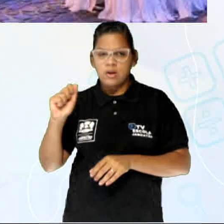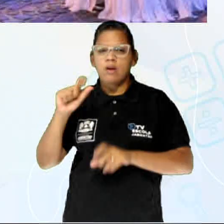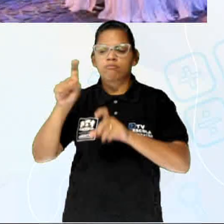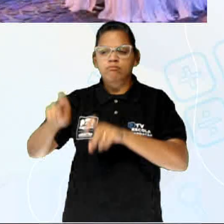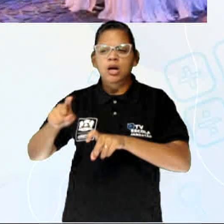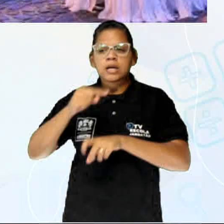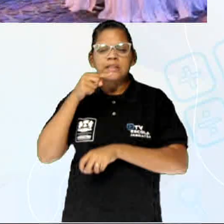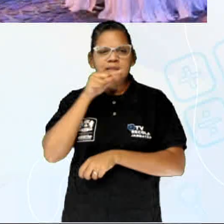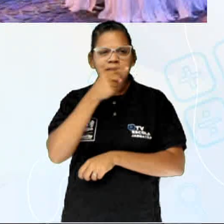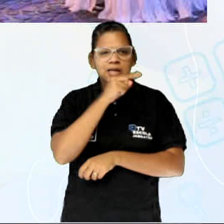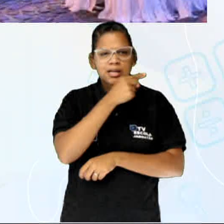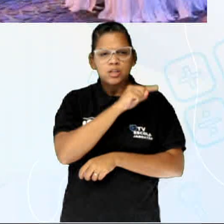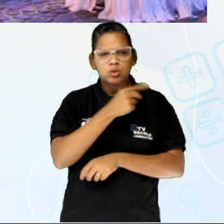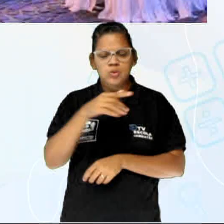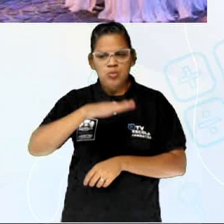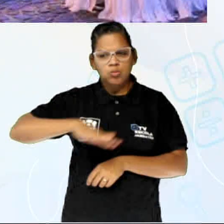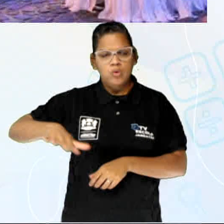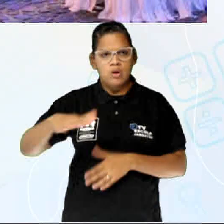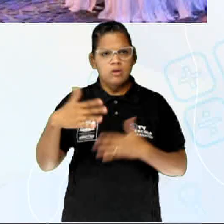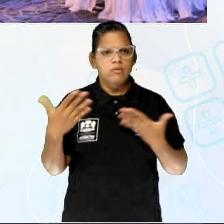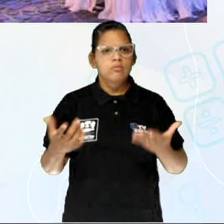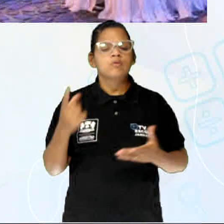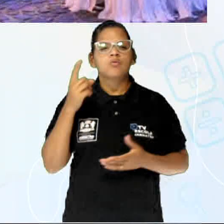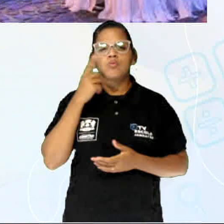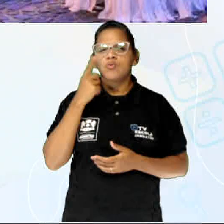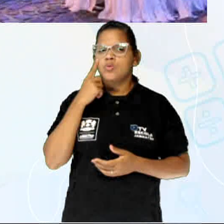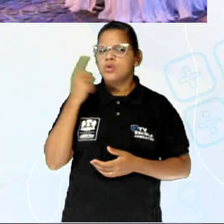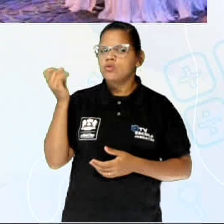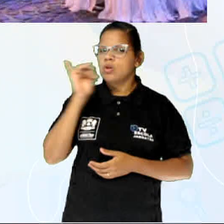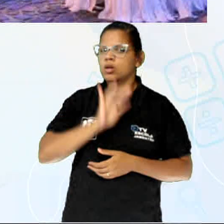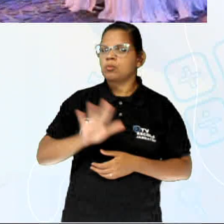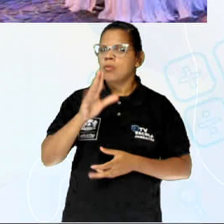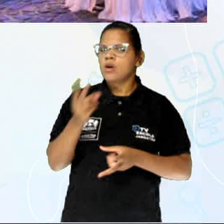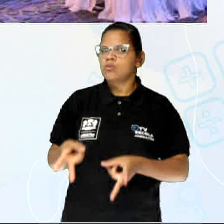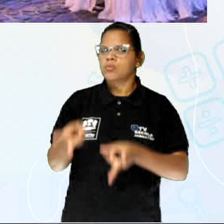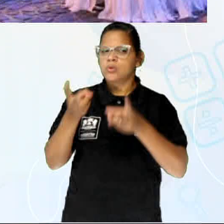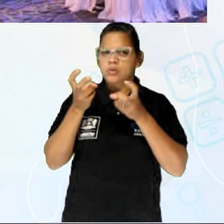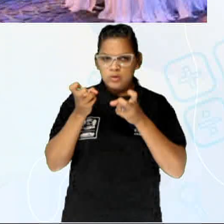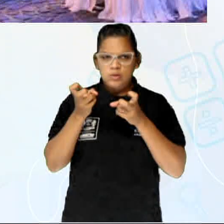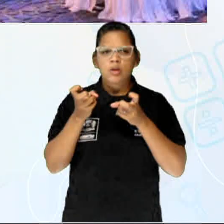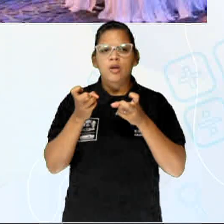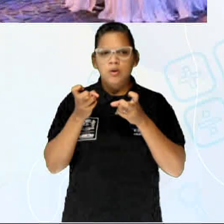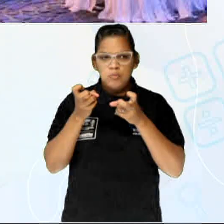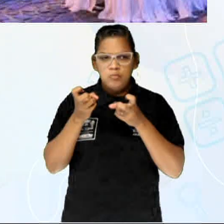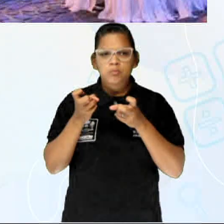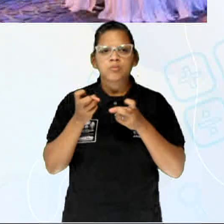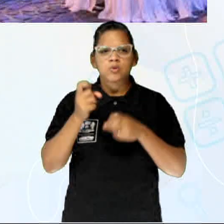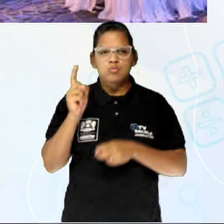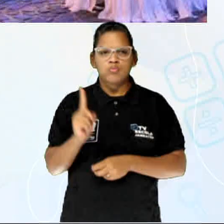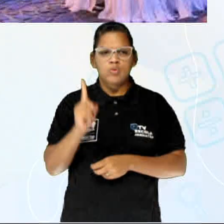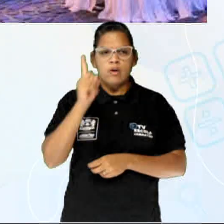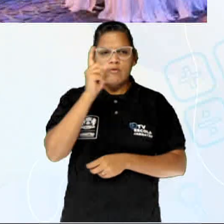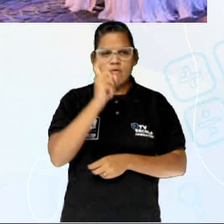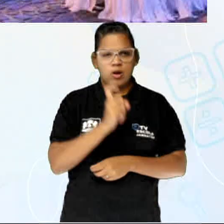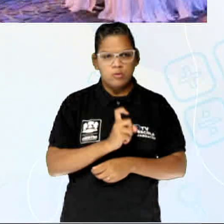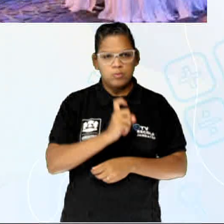Aí, vocês estão vendo algumas imagens do nosso querido Cavalo Marinho.